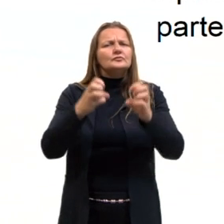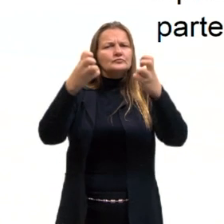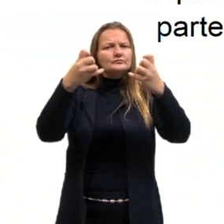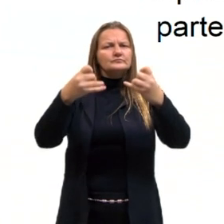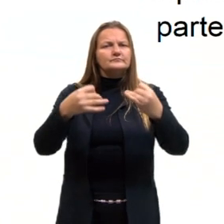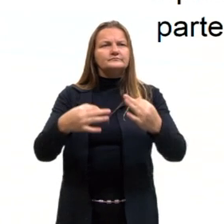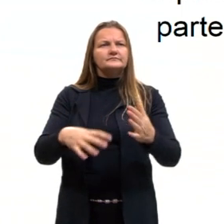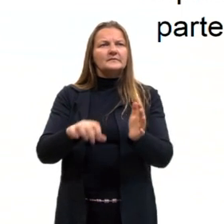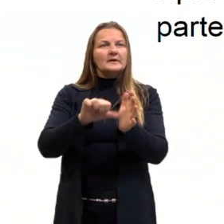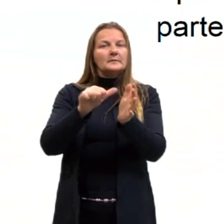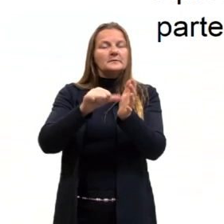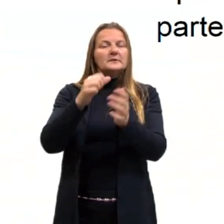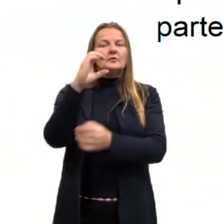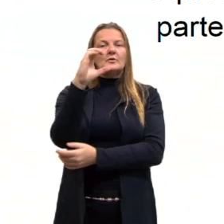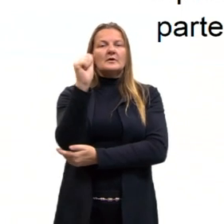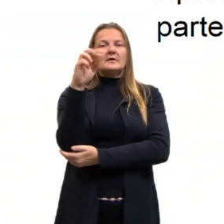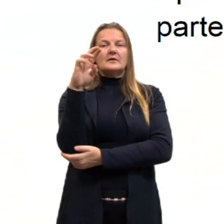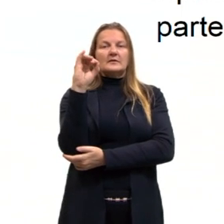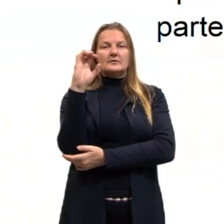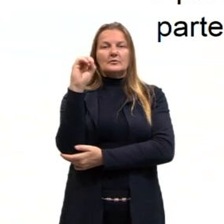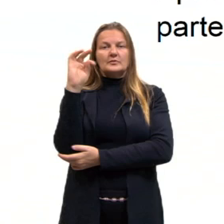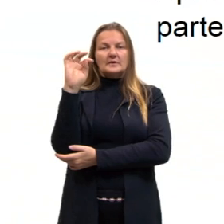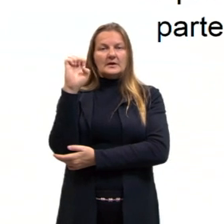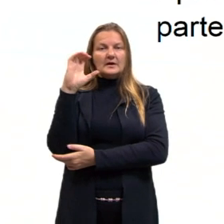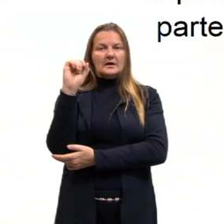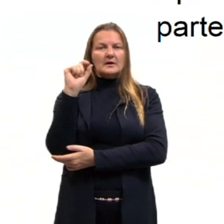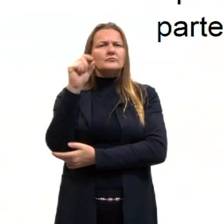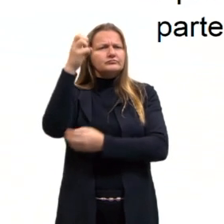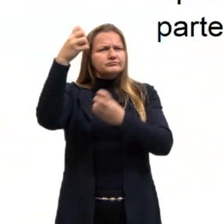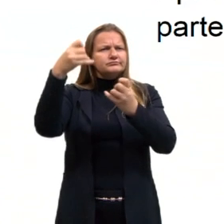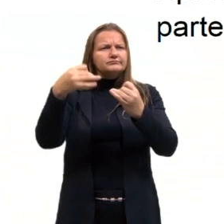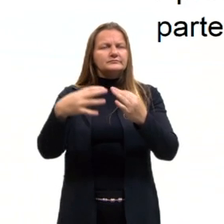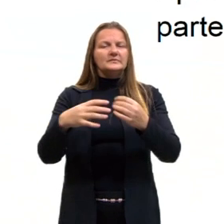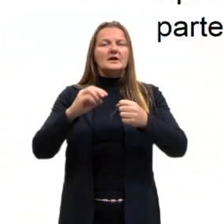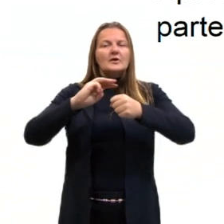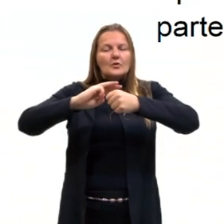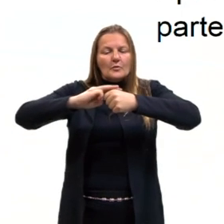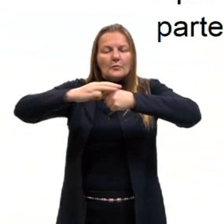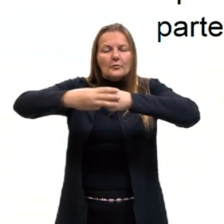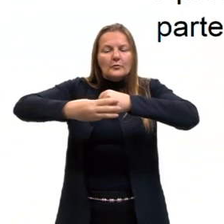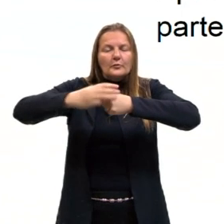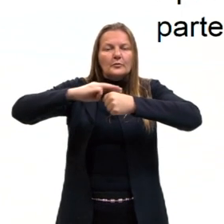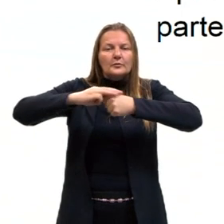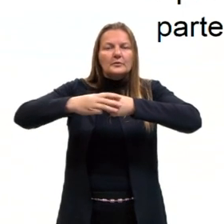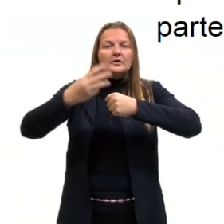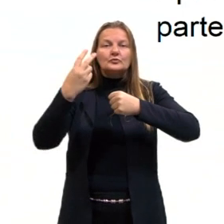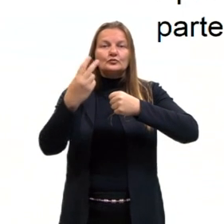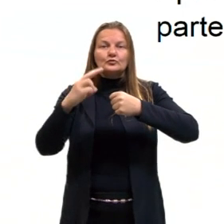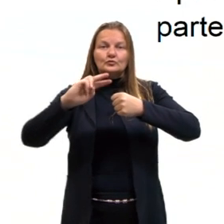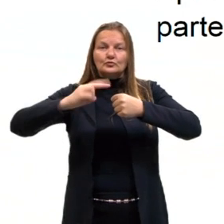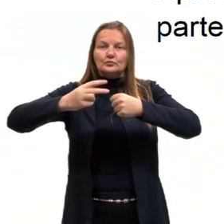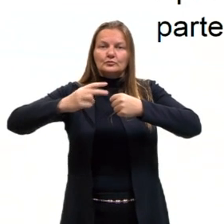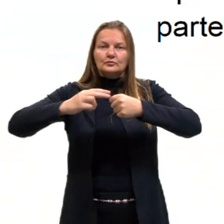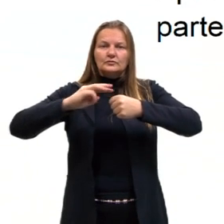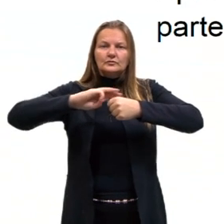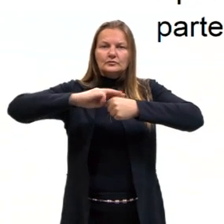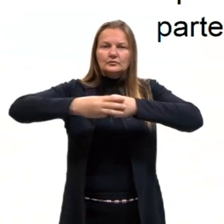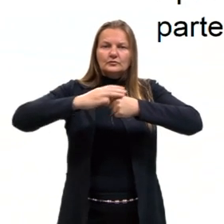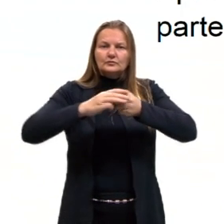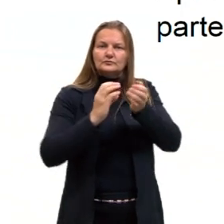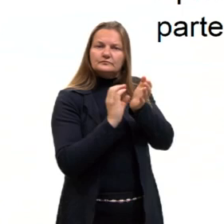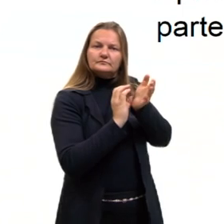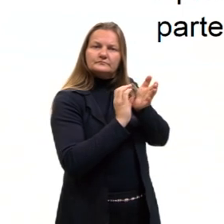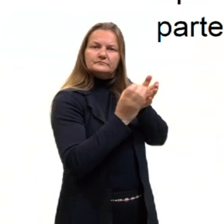Começando pela carioteca. A carioteca é uma membrana dupla, formada pelos retículos.